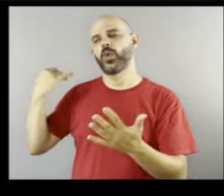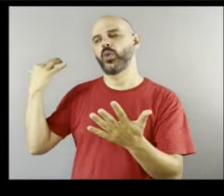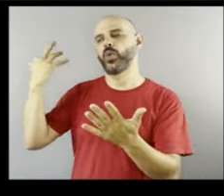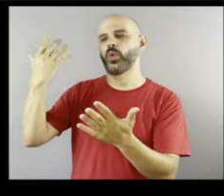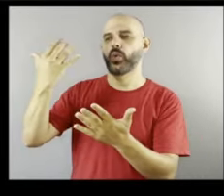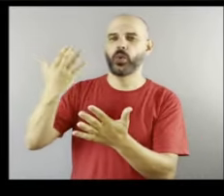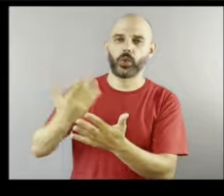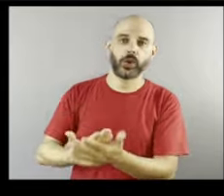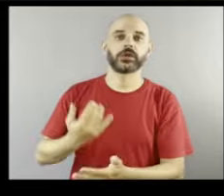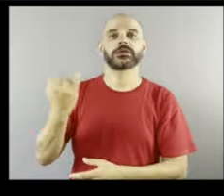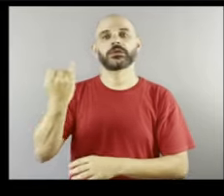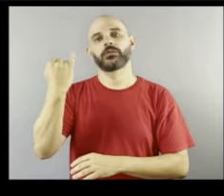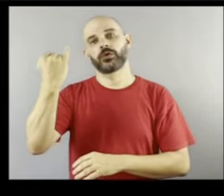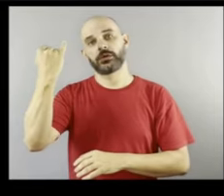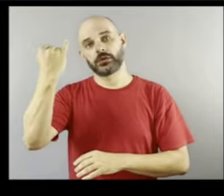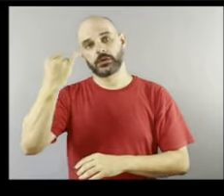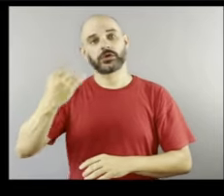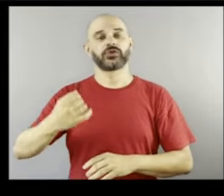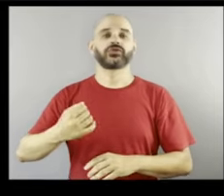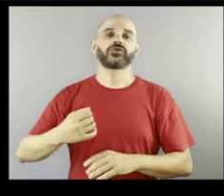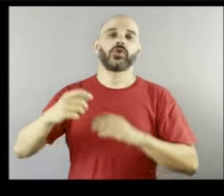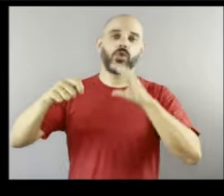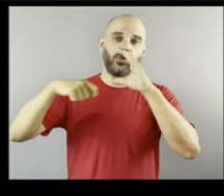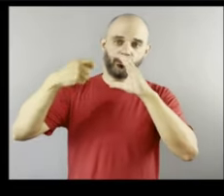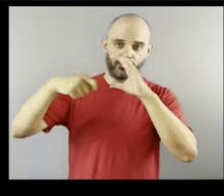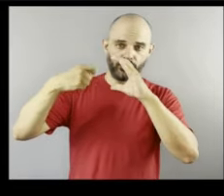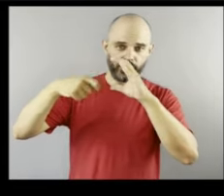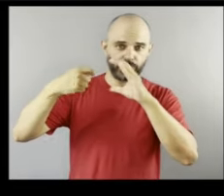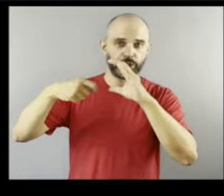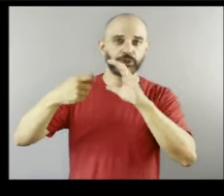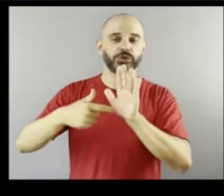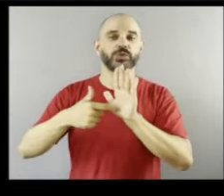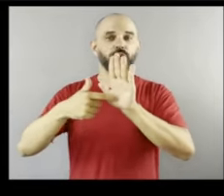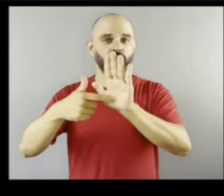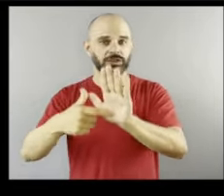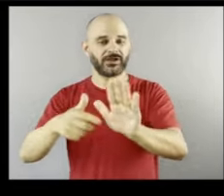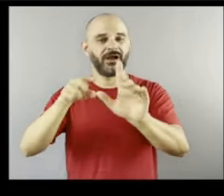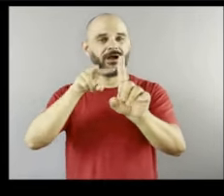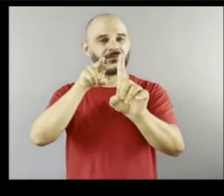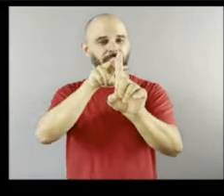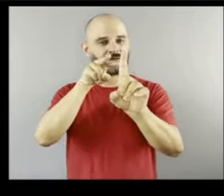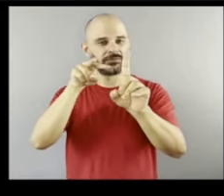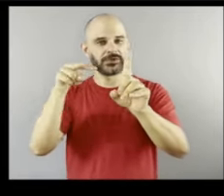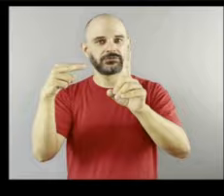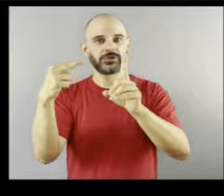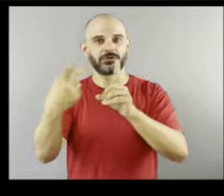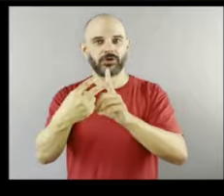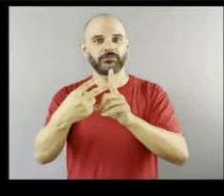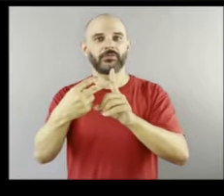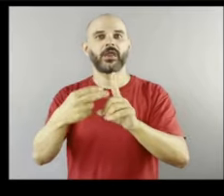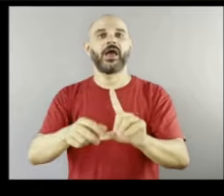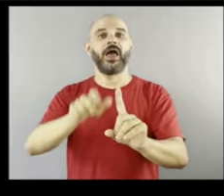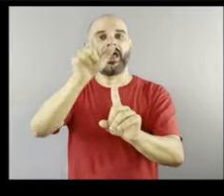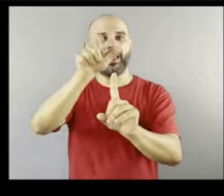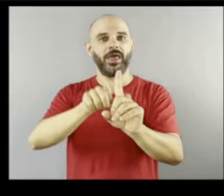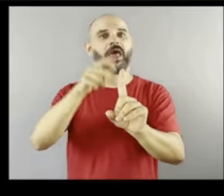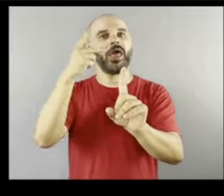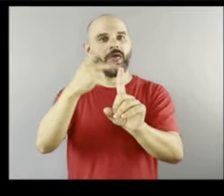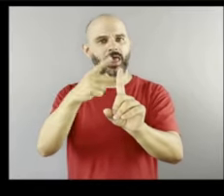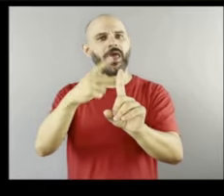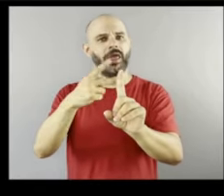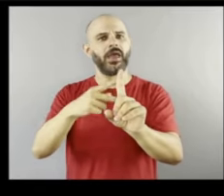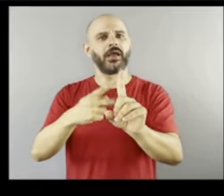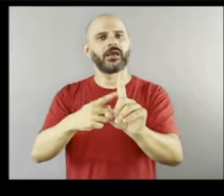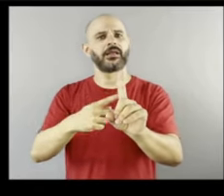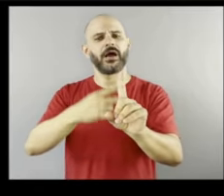esse vídeo dentro daquela perspectiva dela tentar ser quem ela é, né? Da exposição de